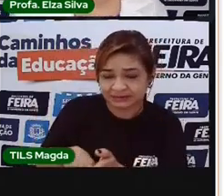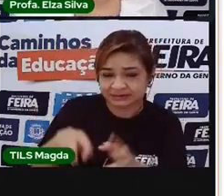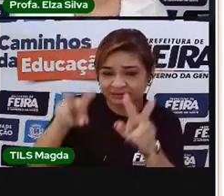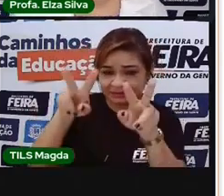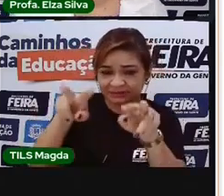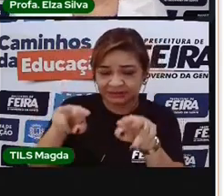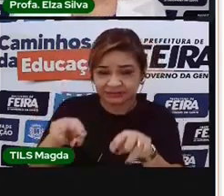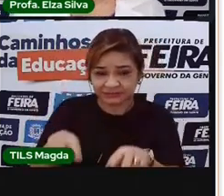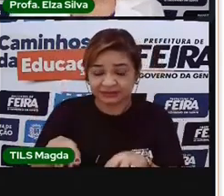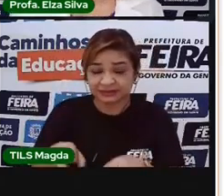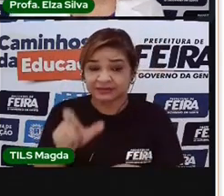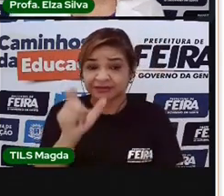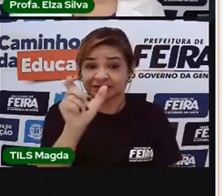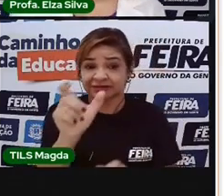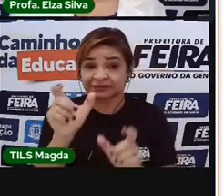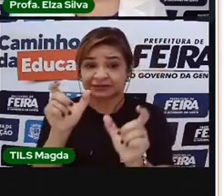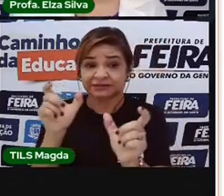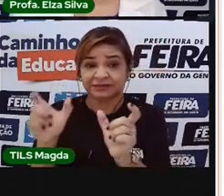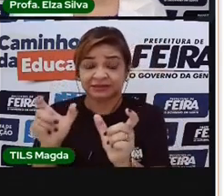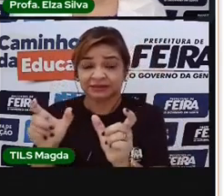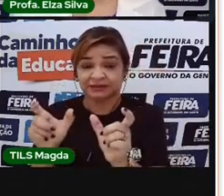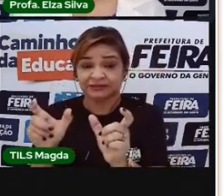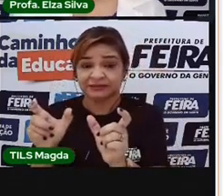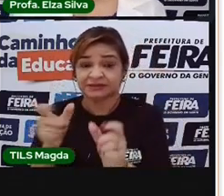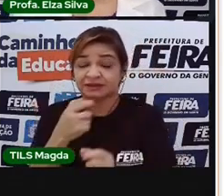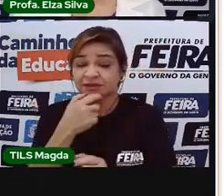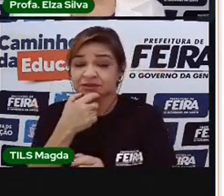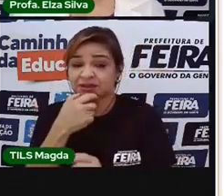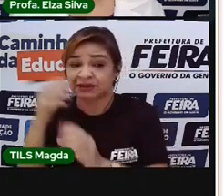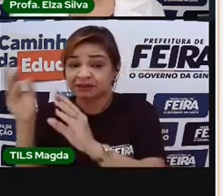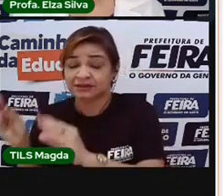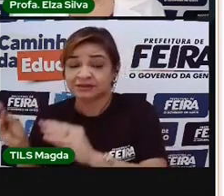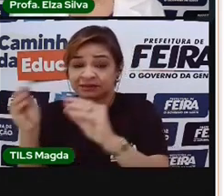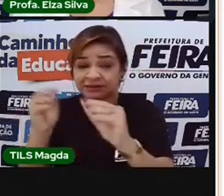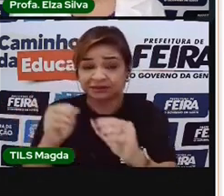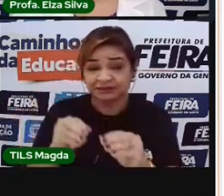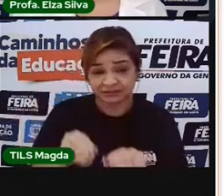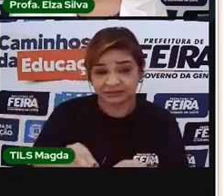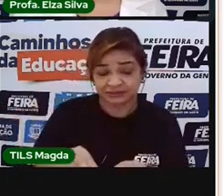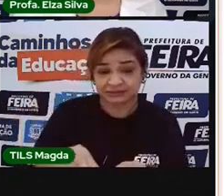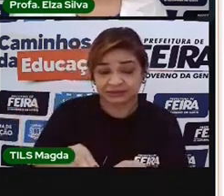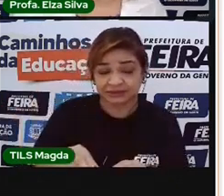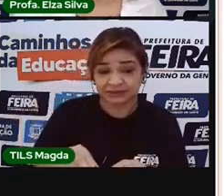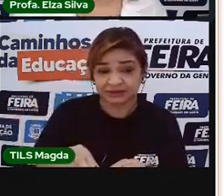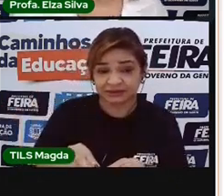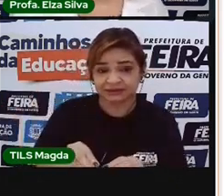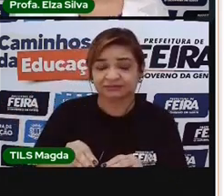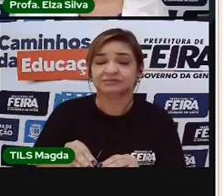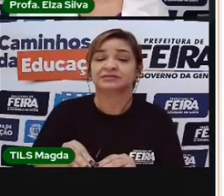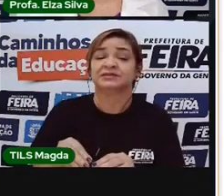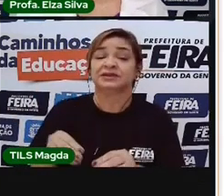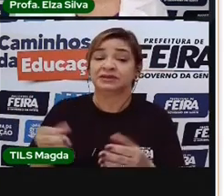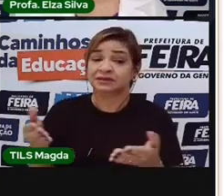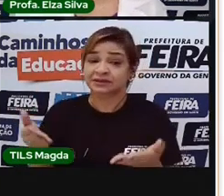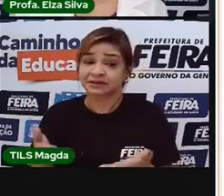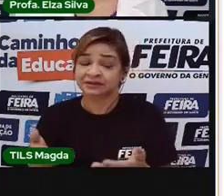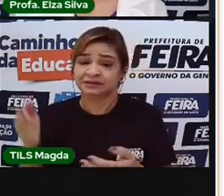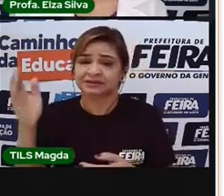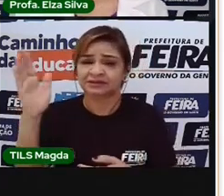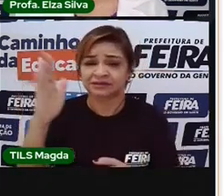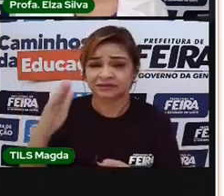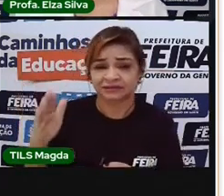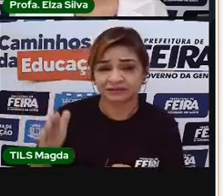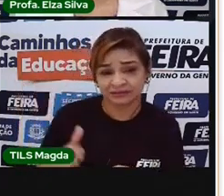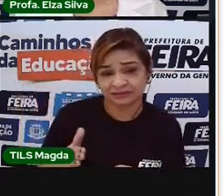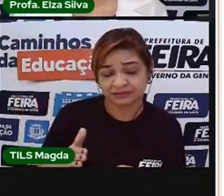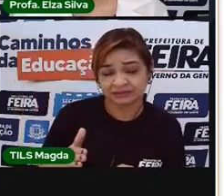anglicismos, ou seja, palavrinhas do inglês que nós importamos e utilizamos aqui no